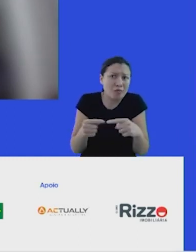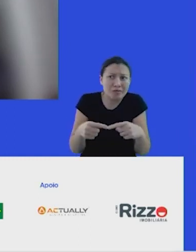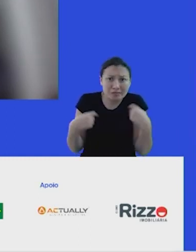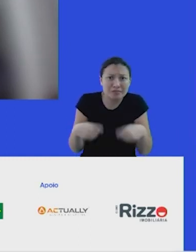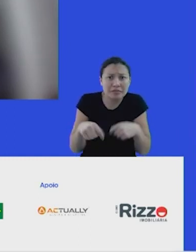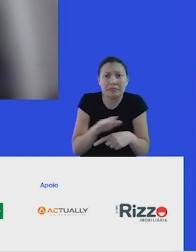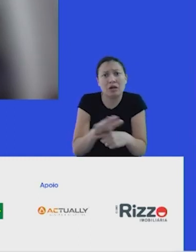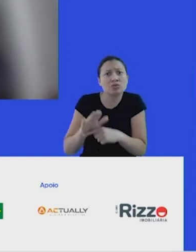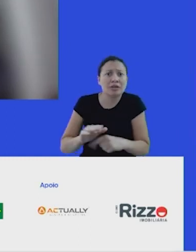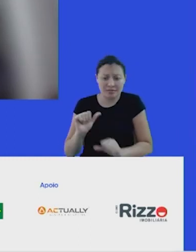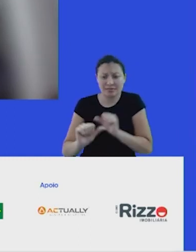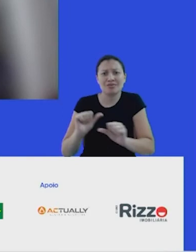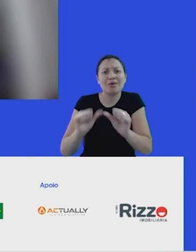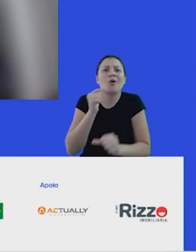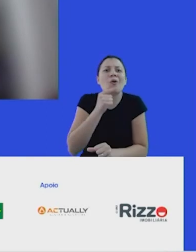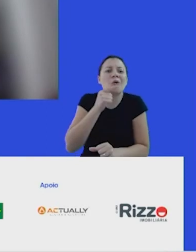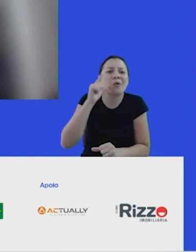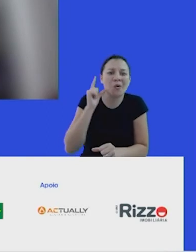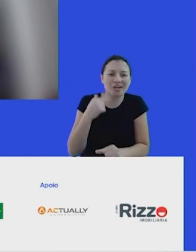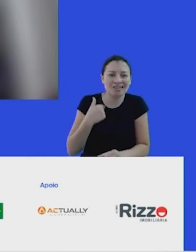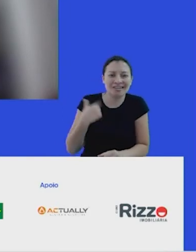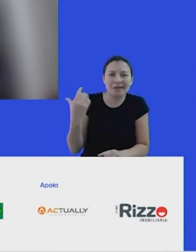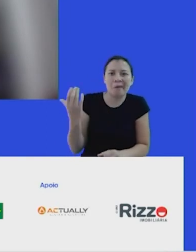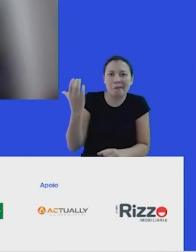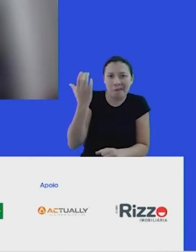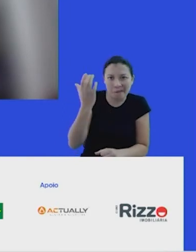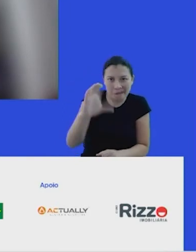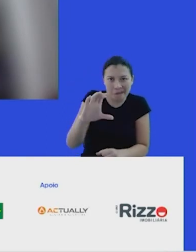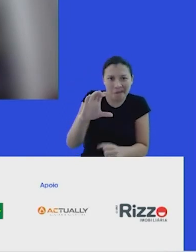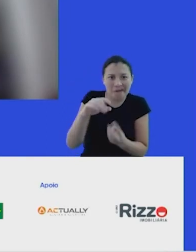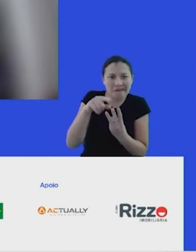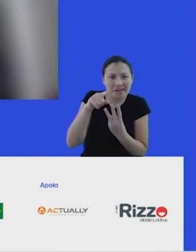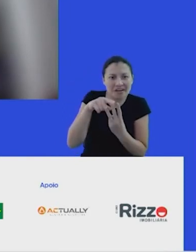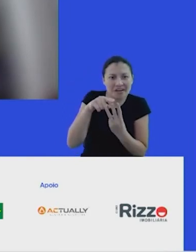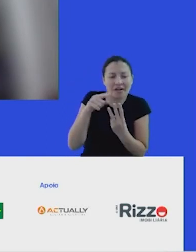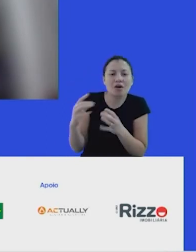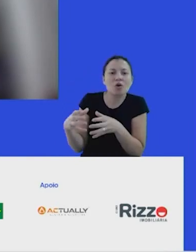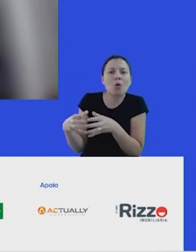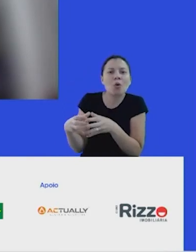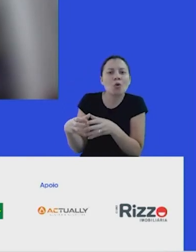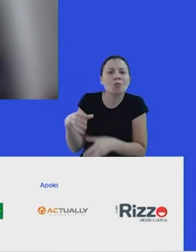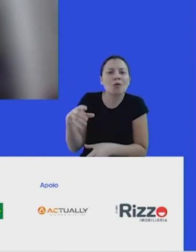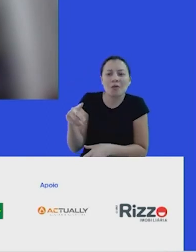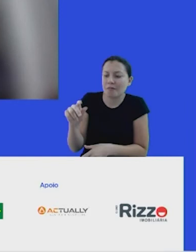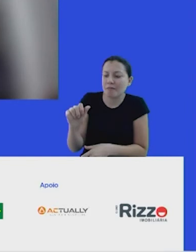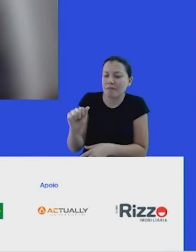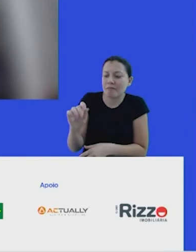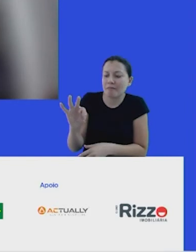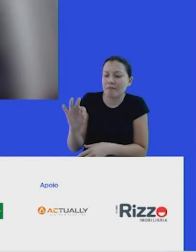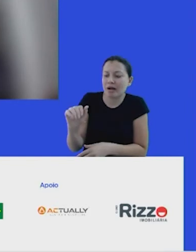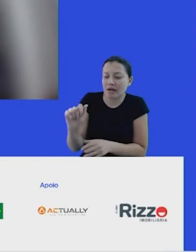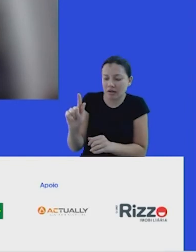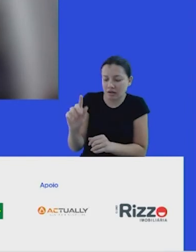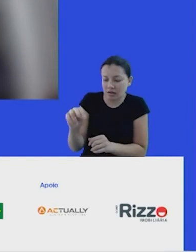transformação, nós vimos ontem, até postei lá no meu histório, o founder do grupo Patagônia, que é uma das principais empresas